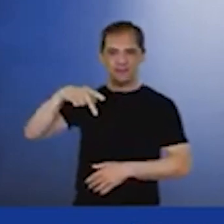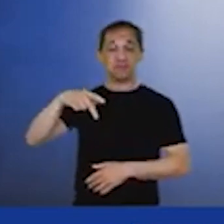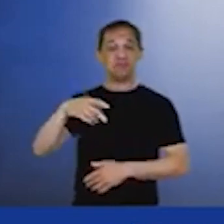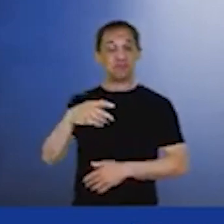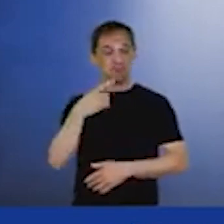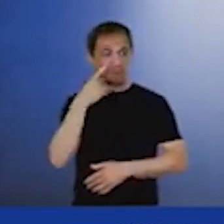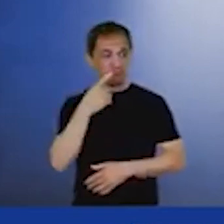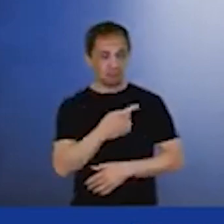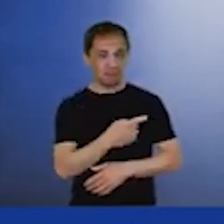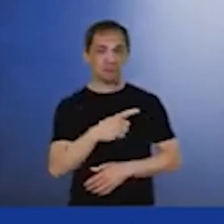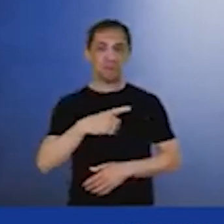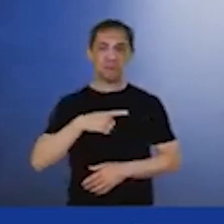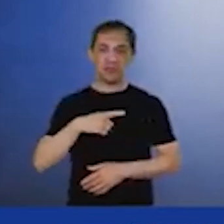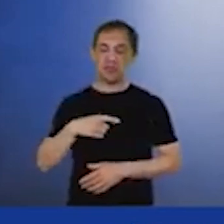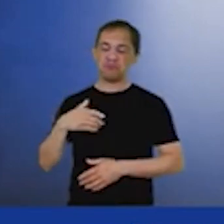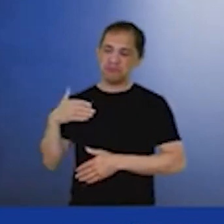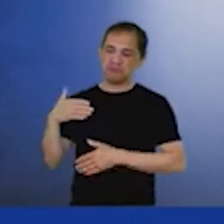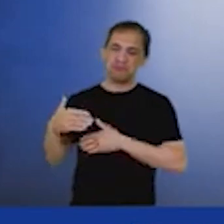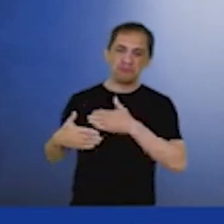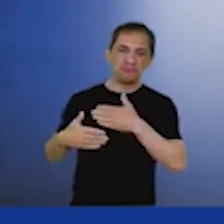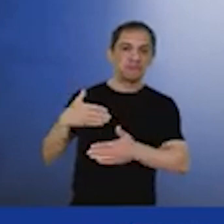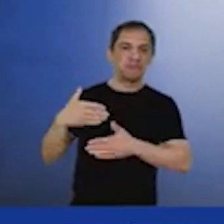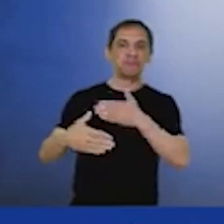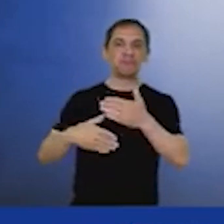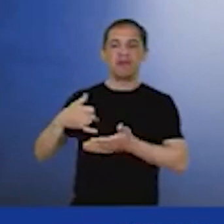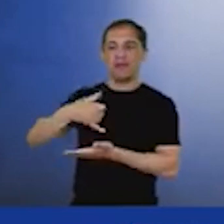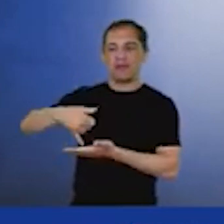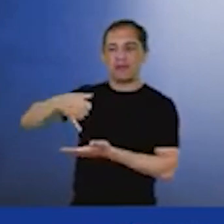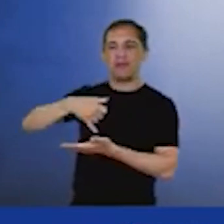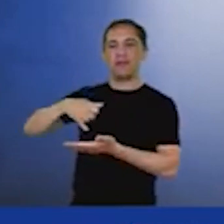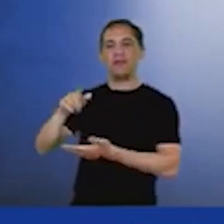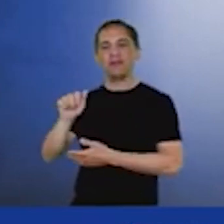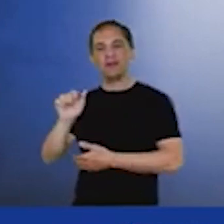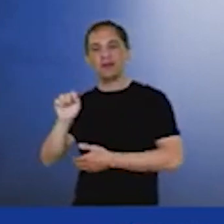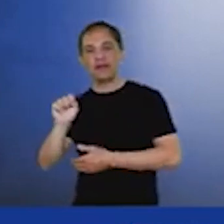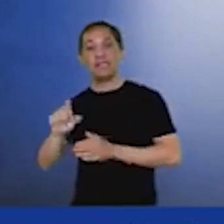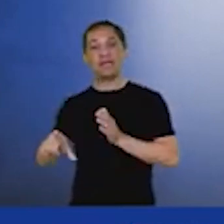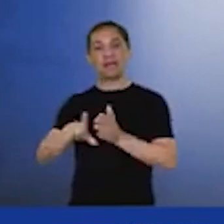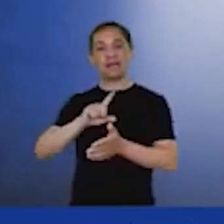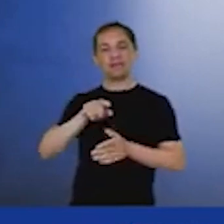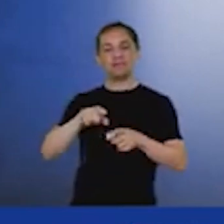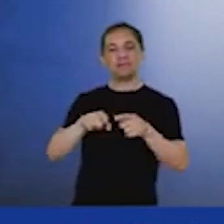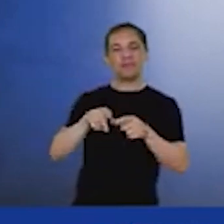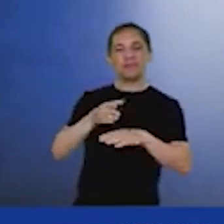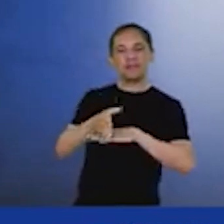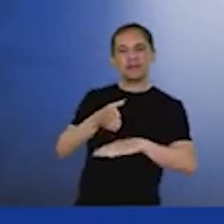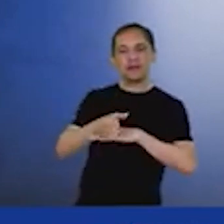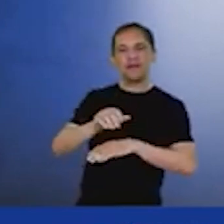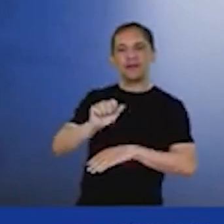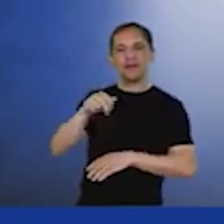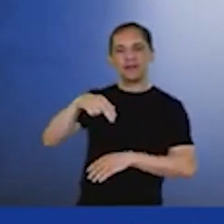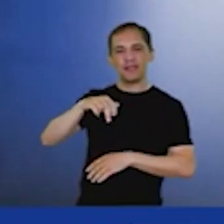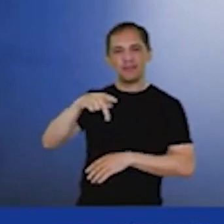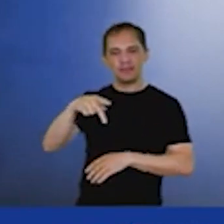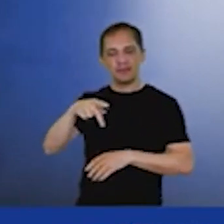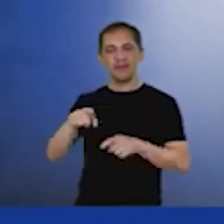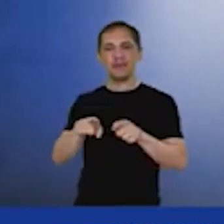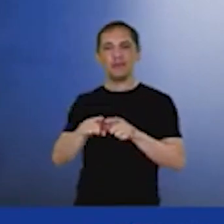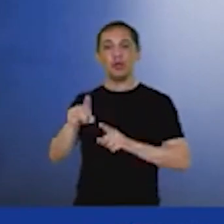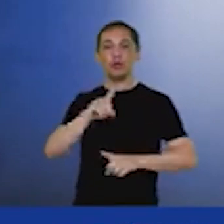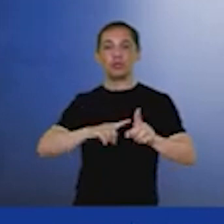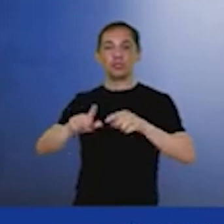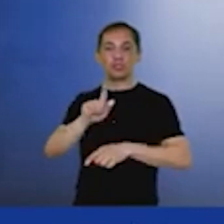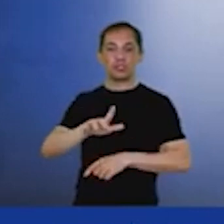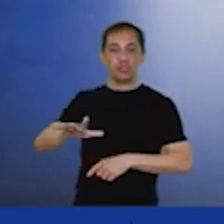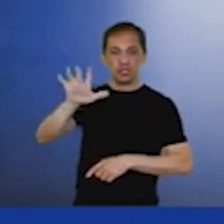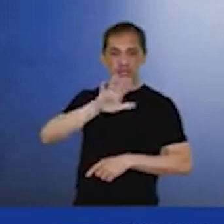jornada no óleo e gás, né? O Alex foi da NP por muito tempo, foi coordenador geral de empreendimentos marítimos e costeiros no